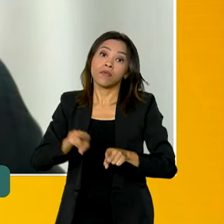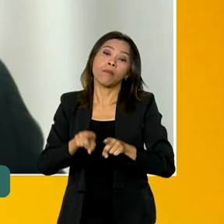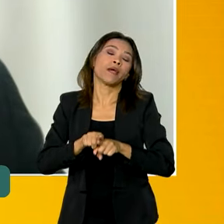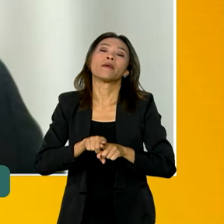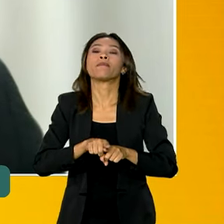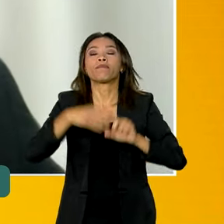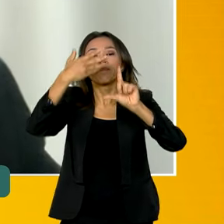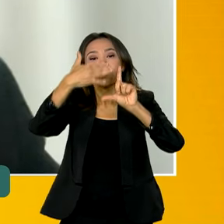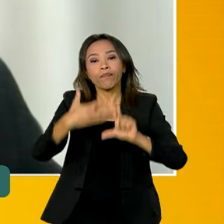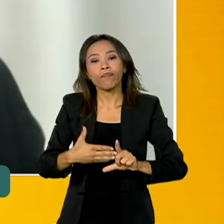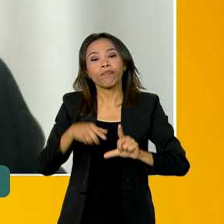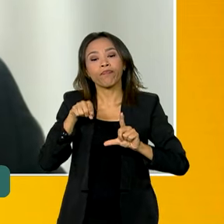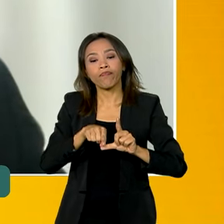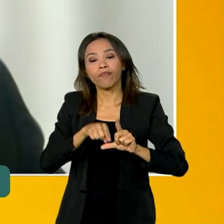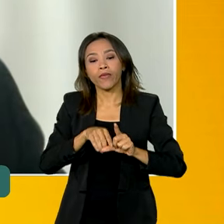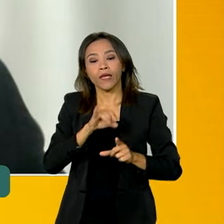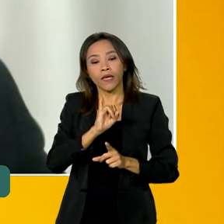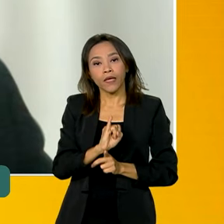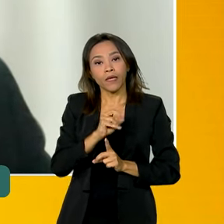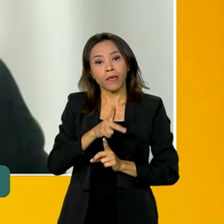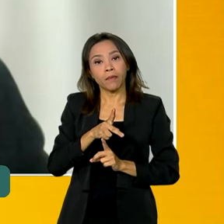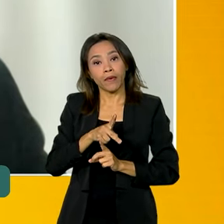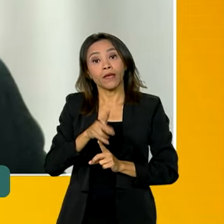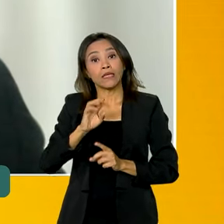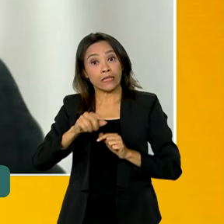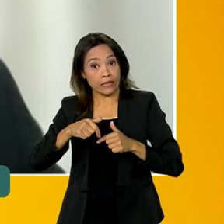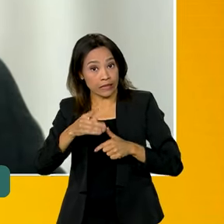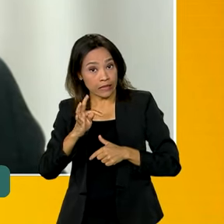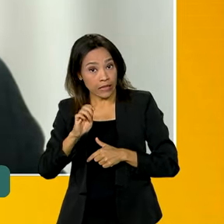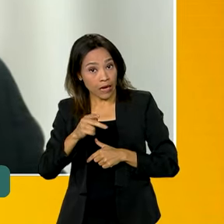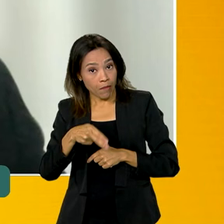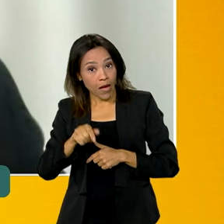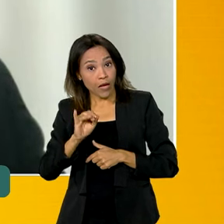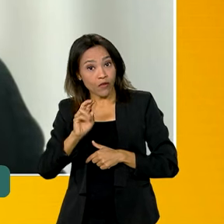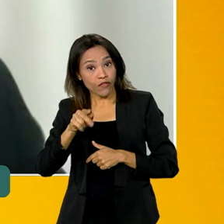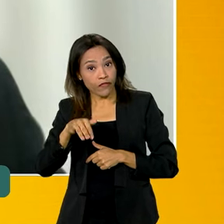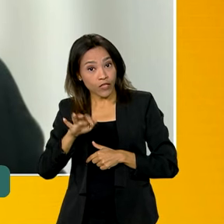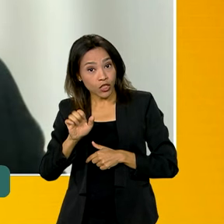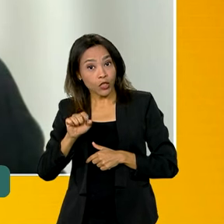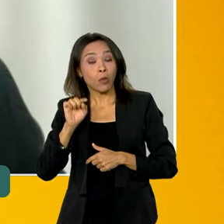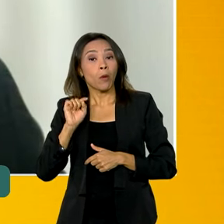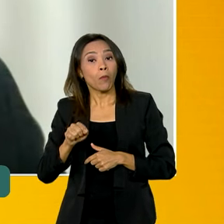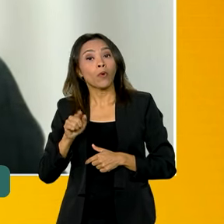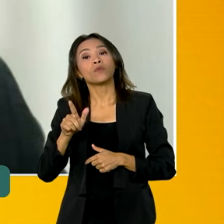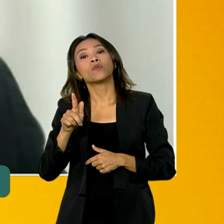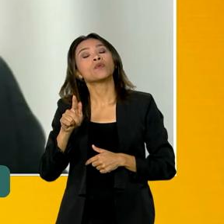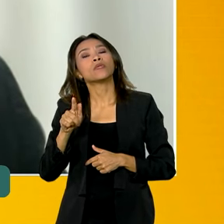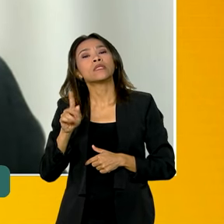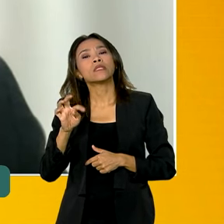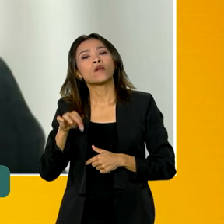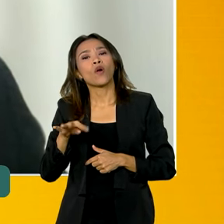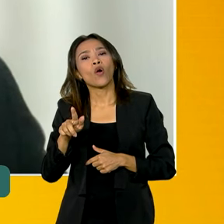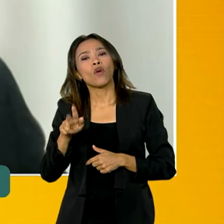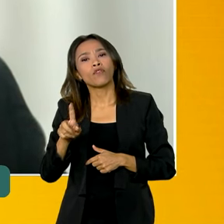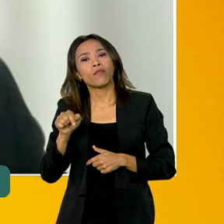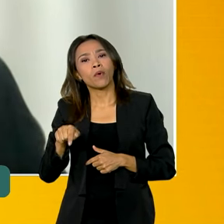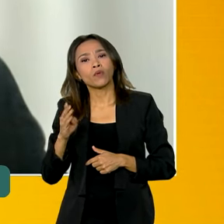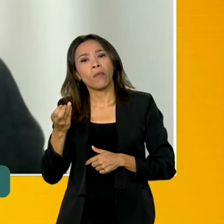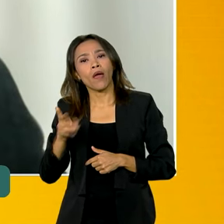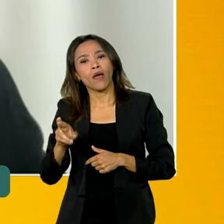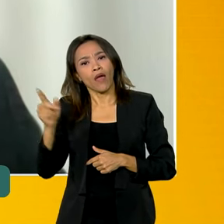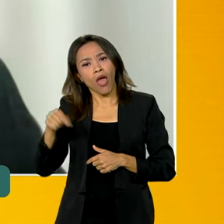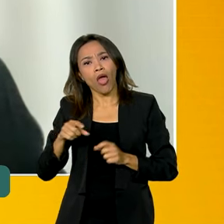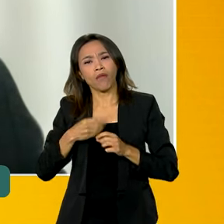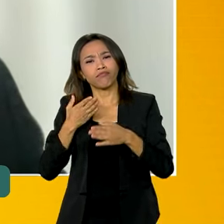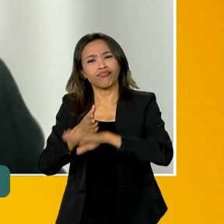iptrabalhoinfantil.trabalho.gov.br. Esse é o canal de denúncias pela